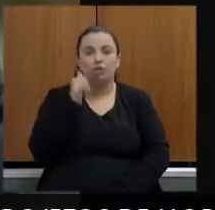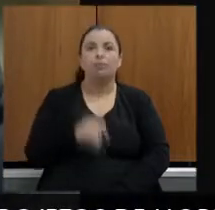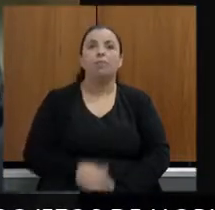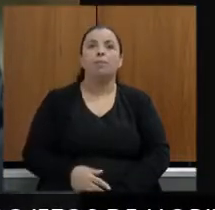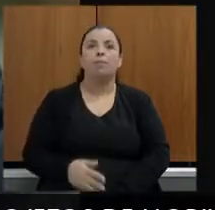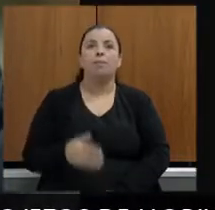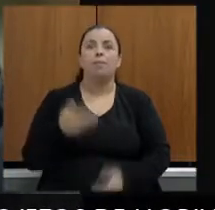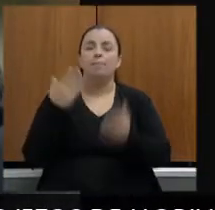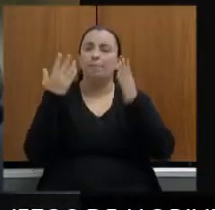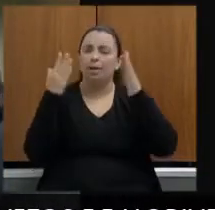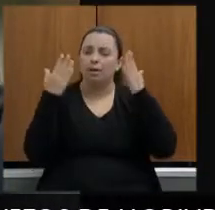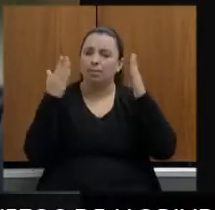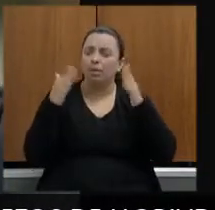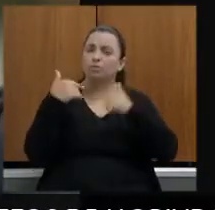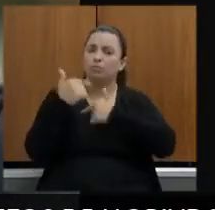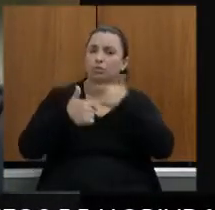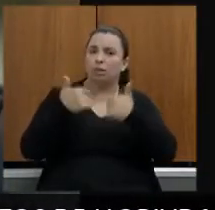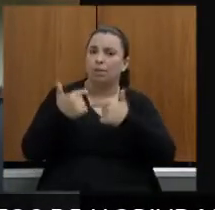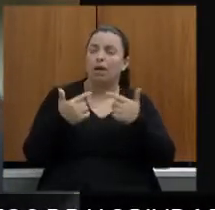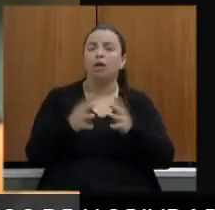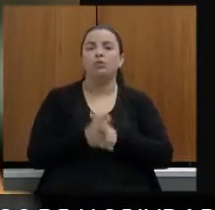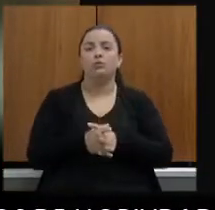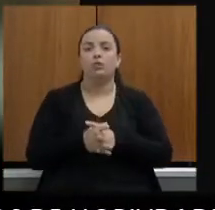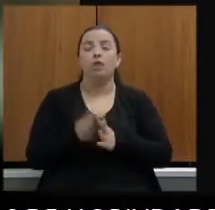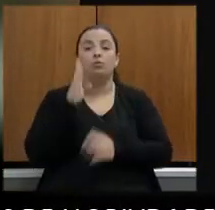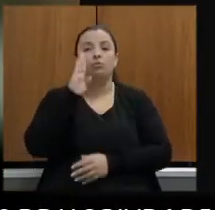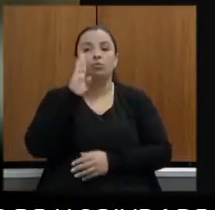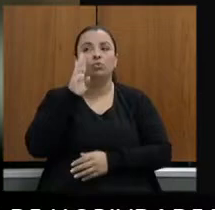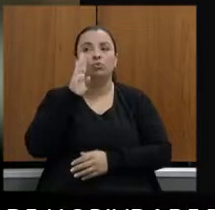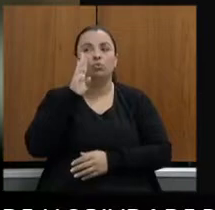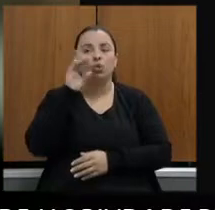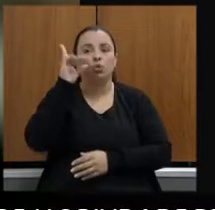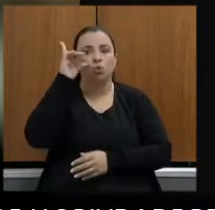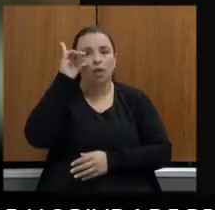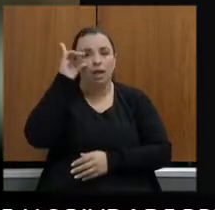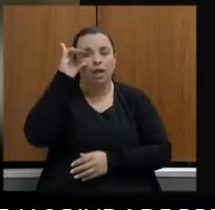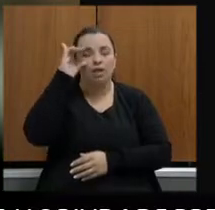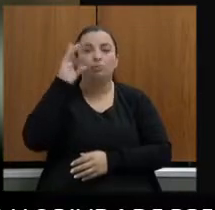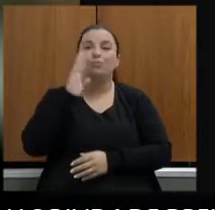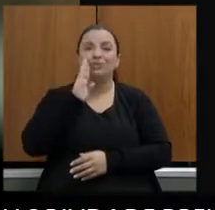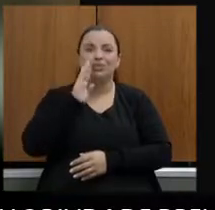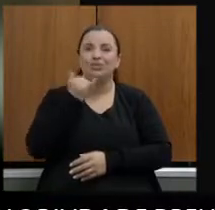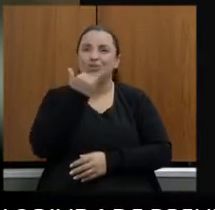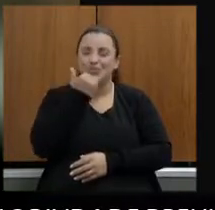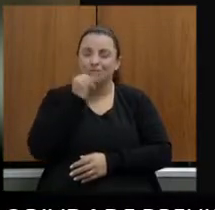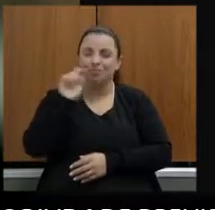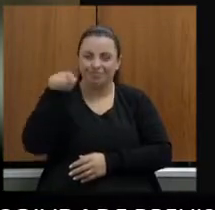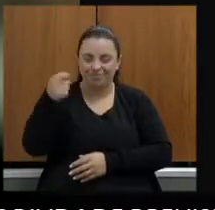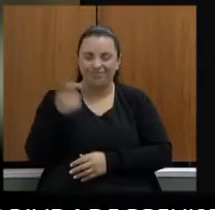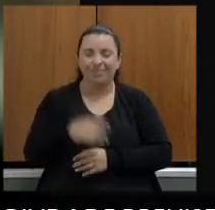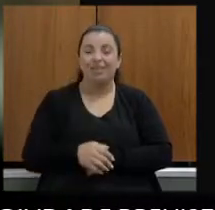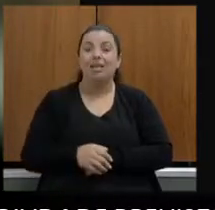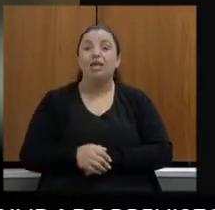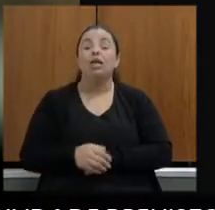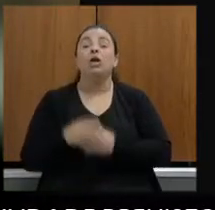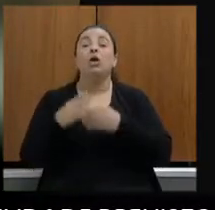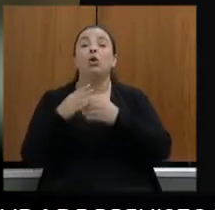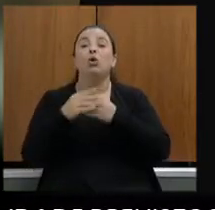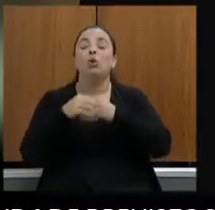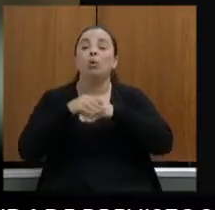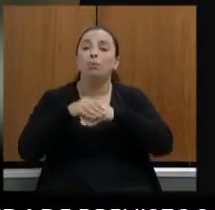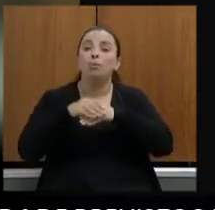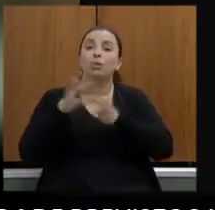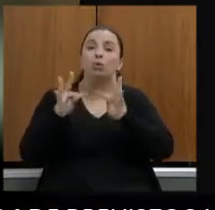em nome de vossa excelência quero cumprimentar os demais colegas parlamentares quer presentes